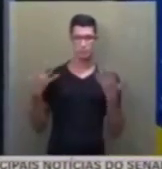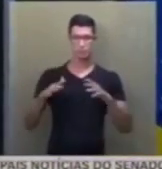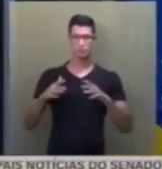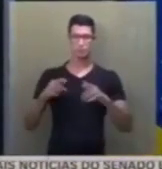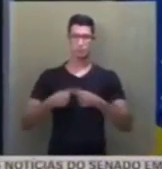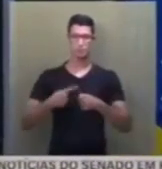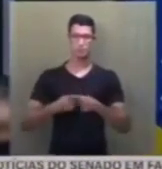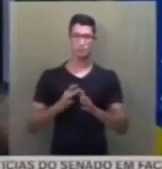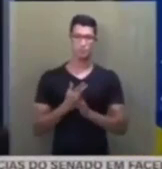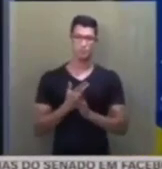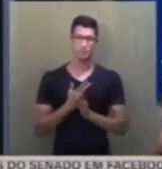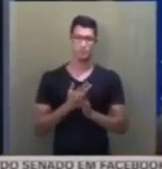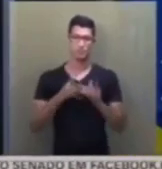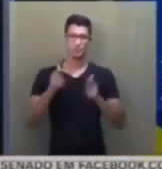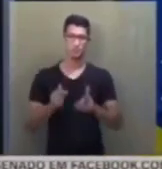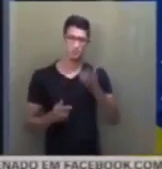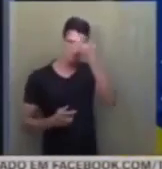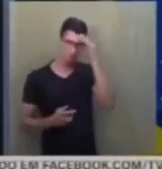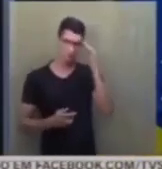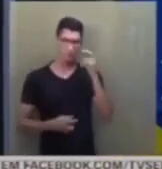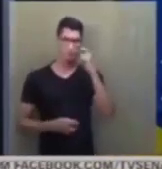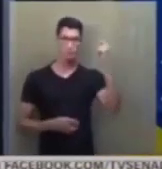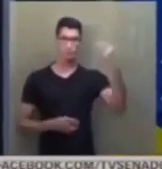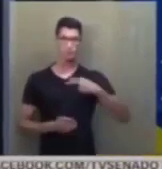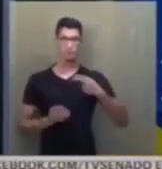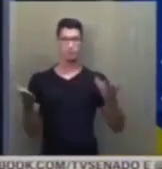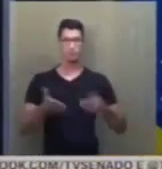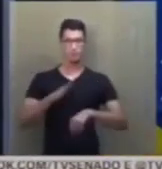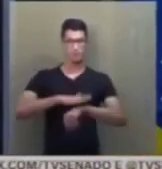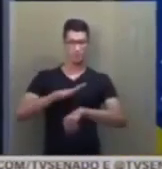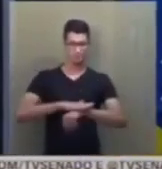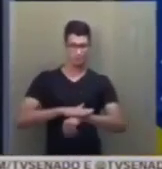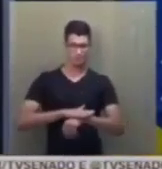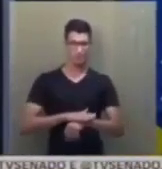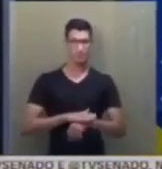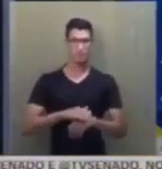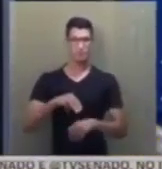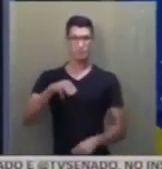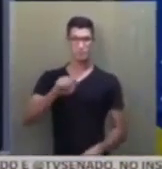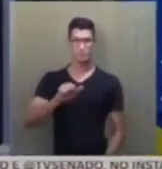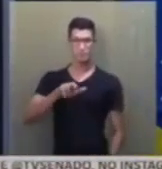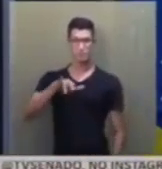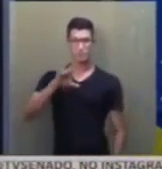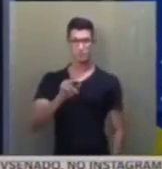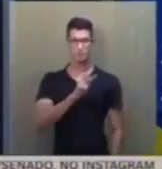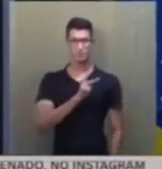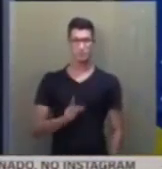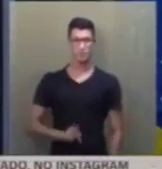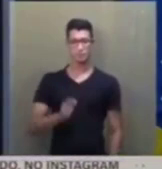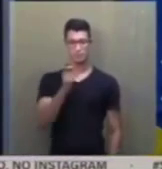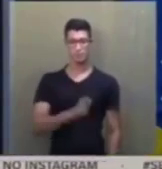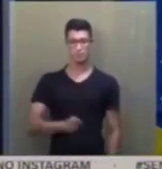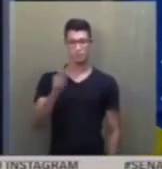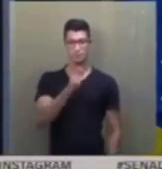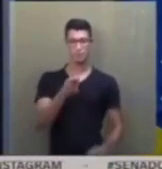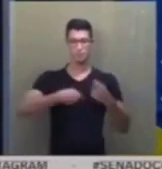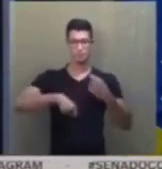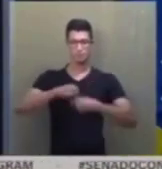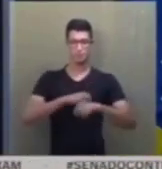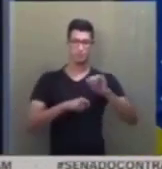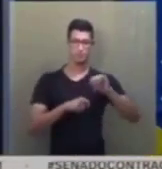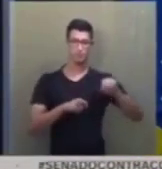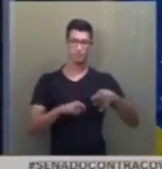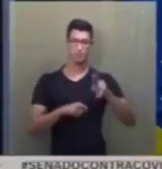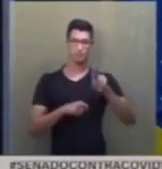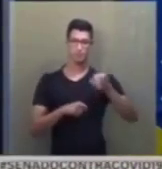estado e onde muita gente está nos assistindo lá nesse momento. O Márcio Quilin, presidente da Associação Comercial de Ijuí.